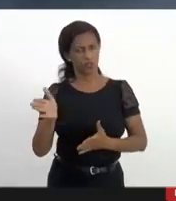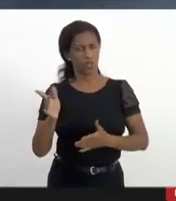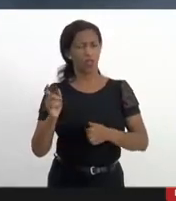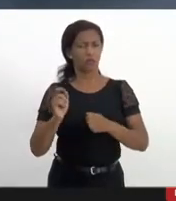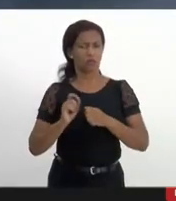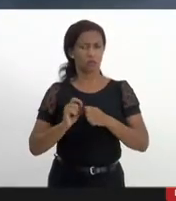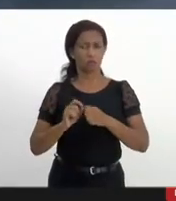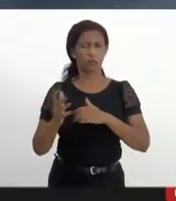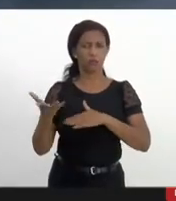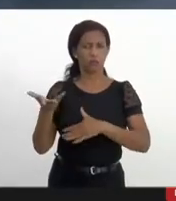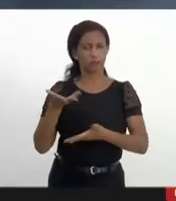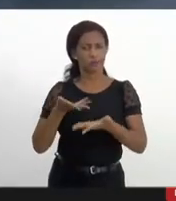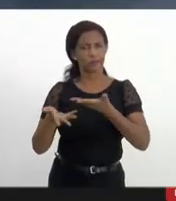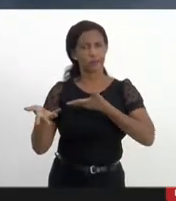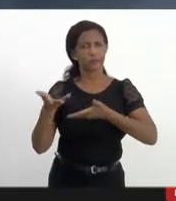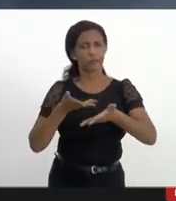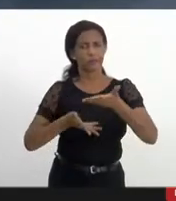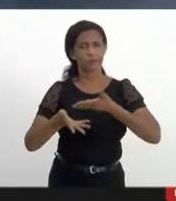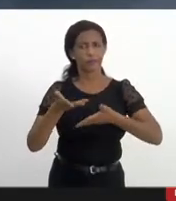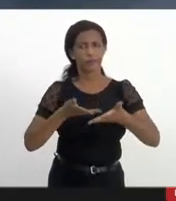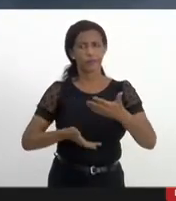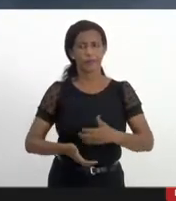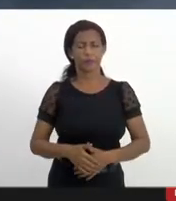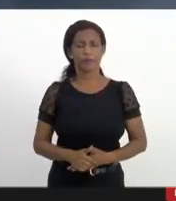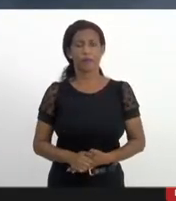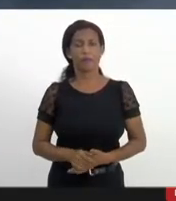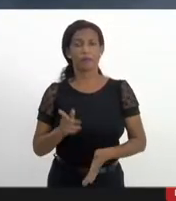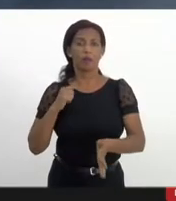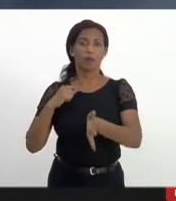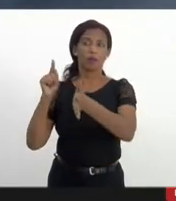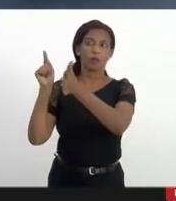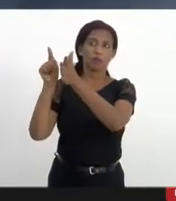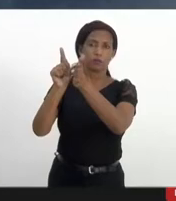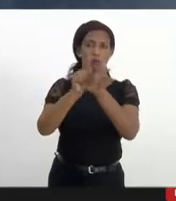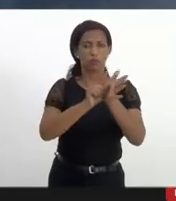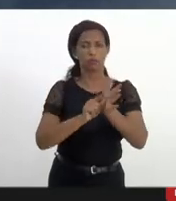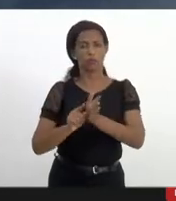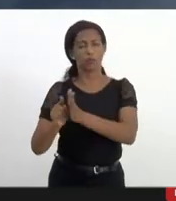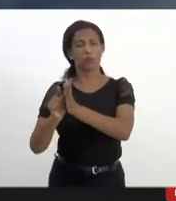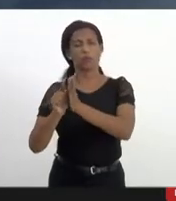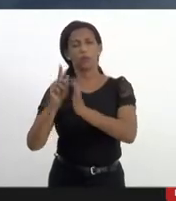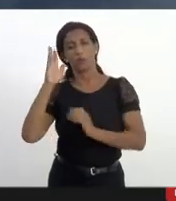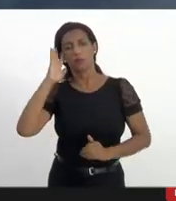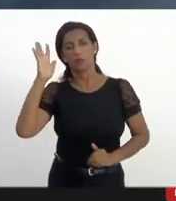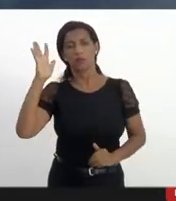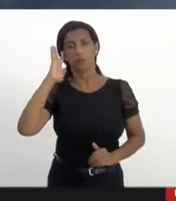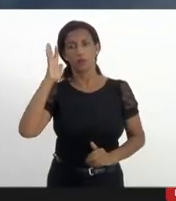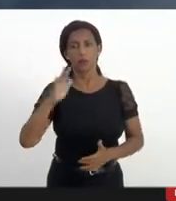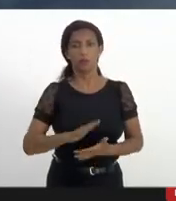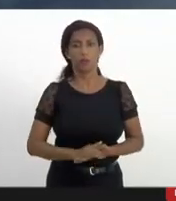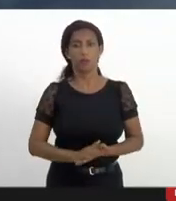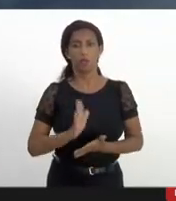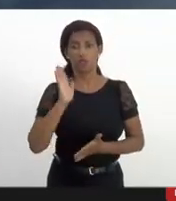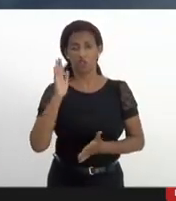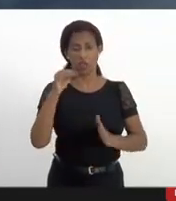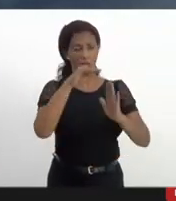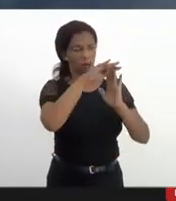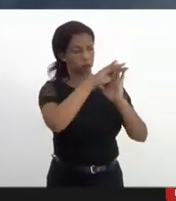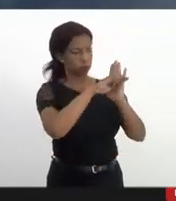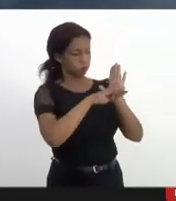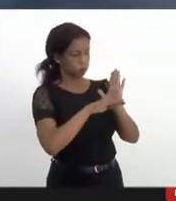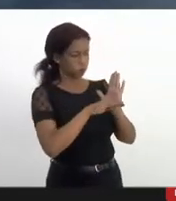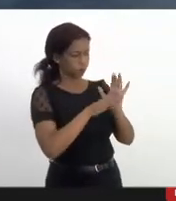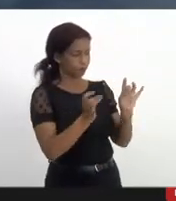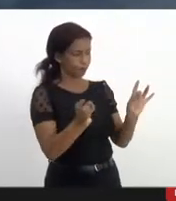as perguntas, as reflexões aqui que a gente havia construído até esse